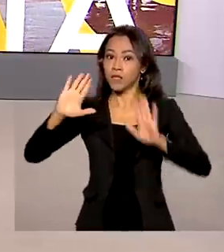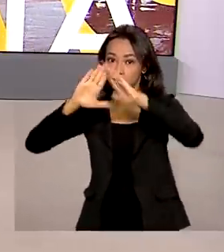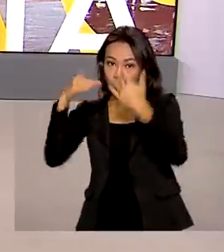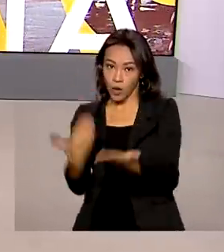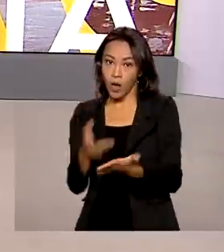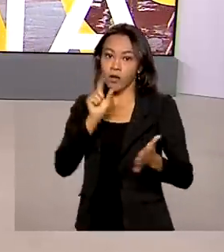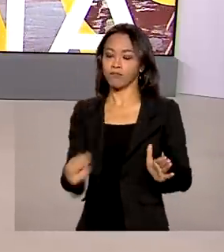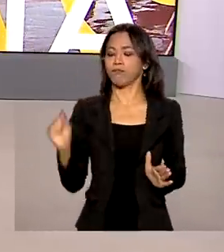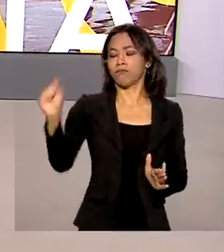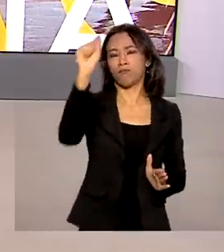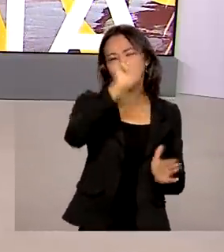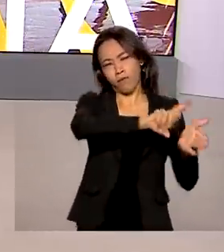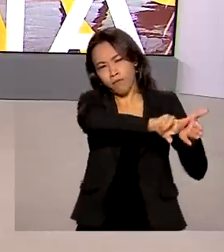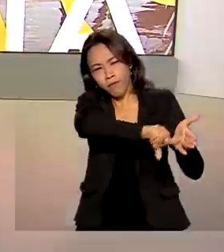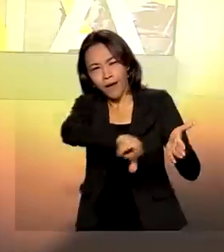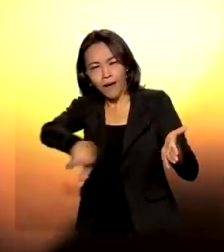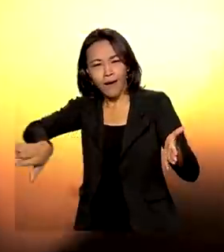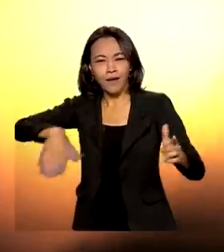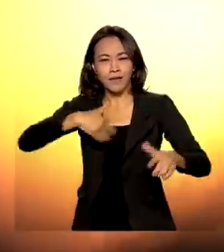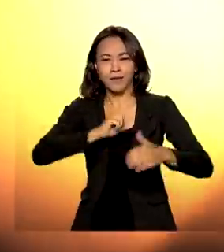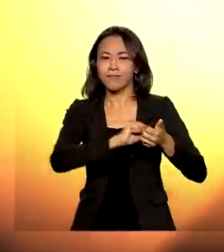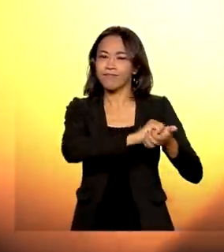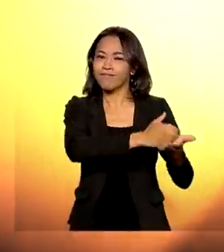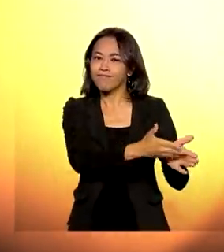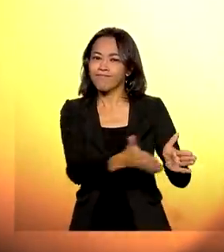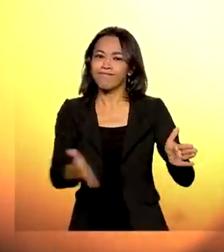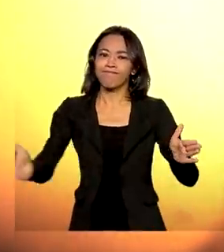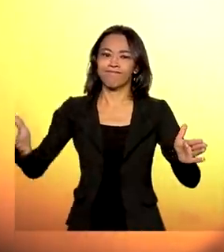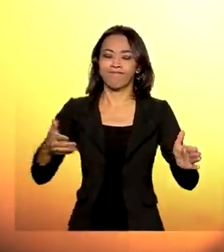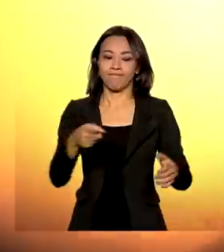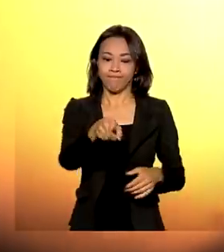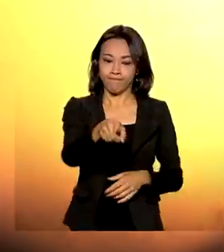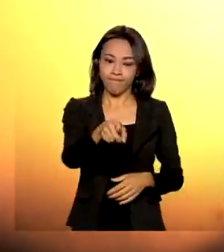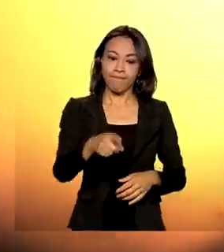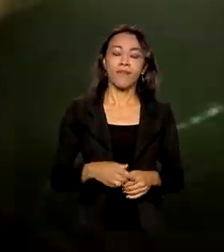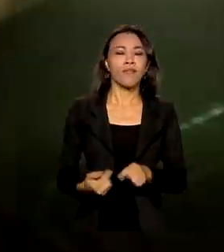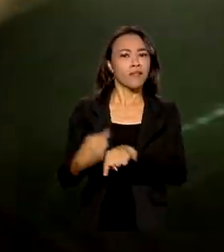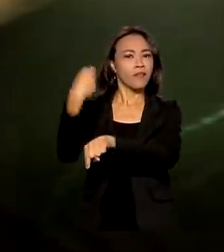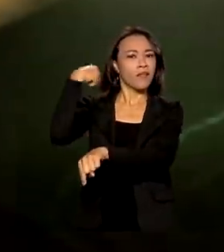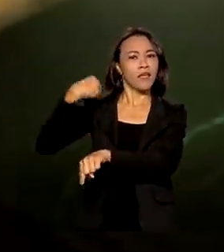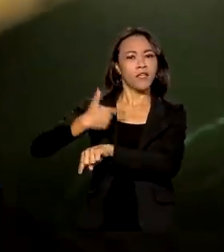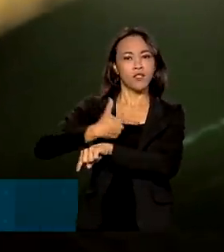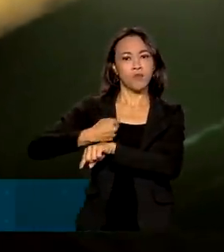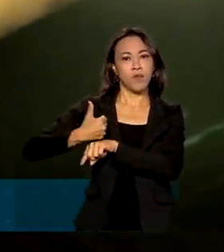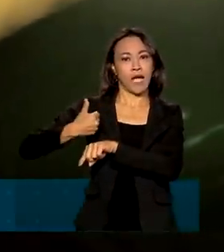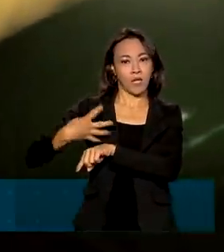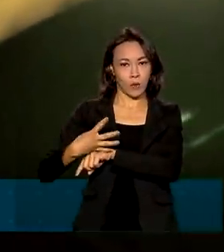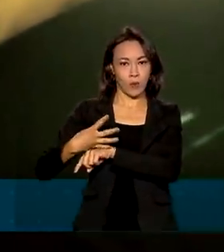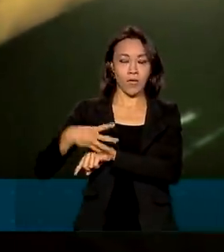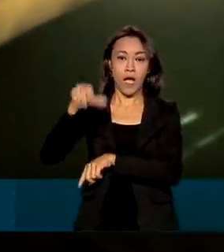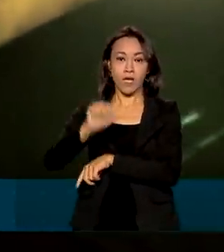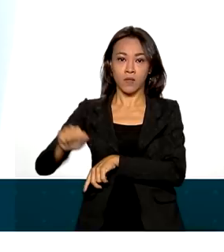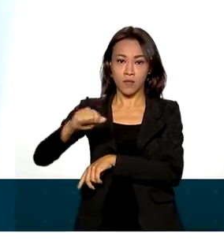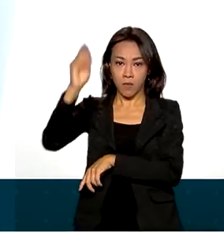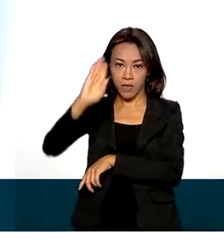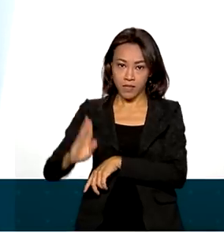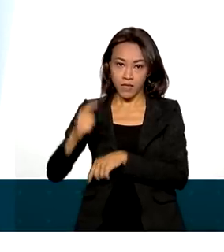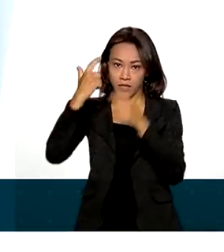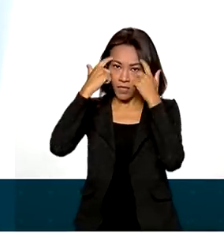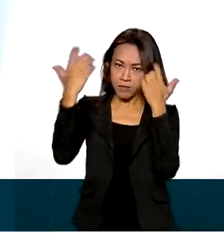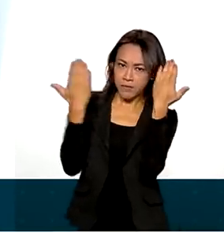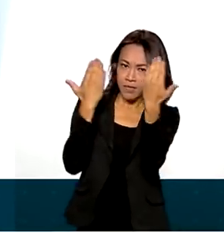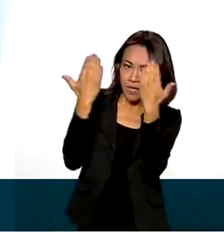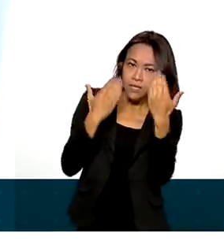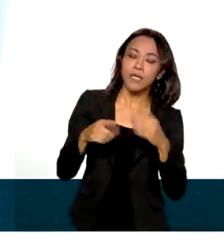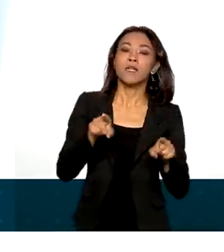desenvolvido uma série de ações. Desde 2014, a Associação Brasileira de Psiquiatria e o Conselho Federal de